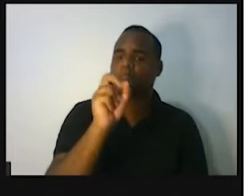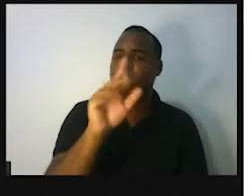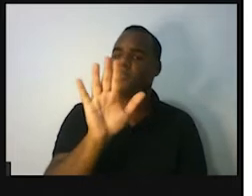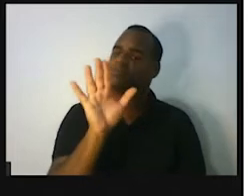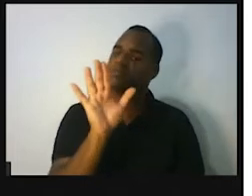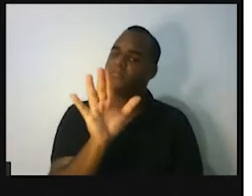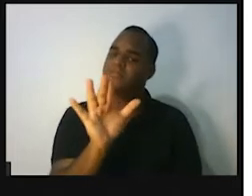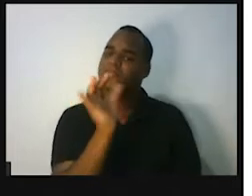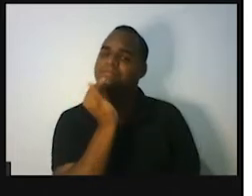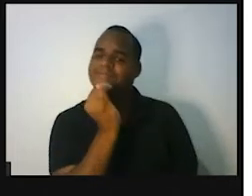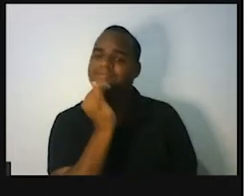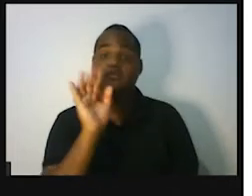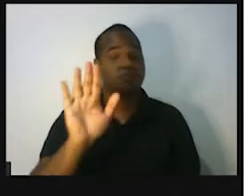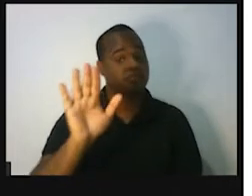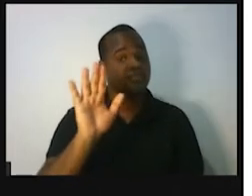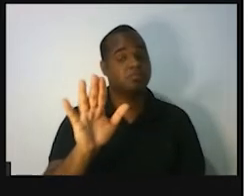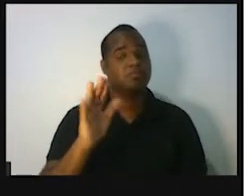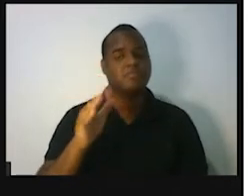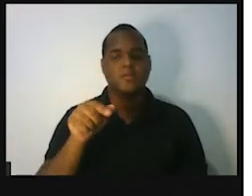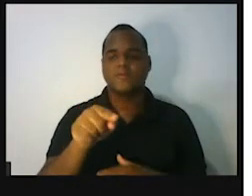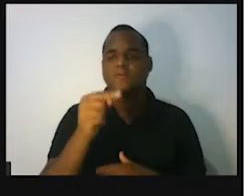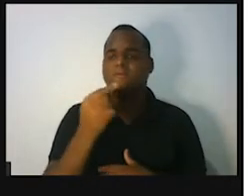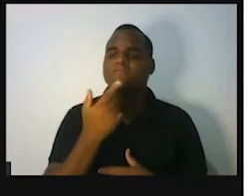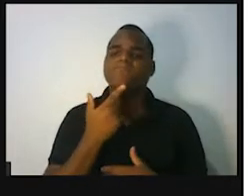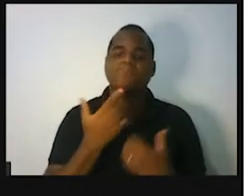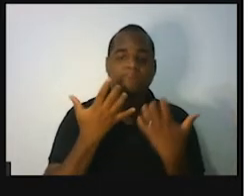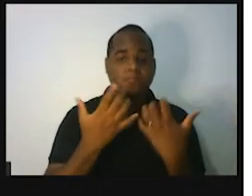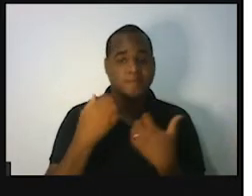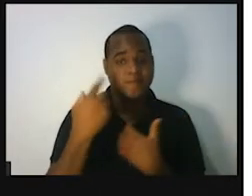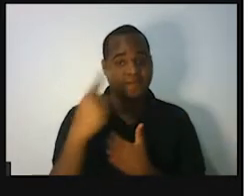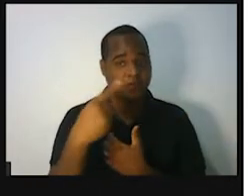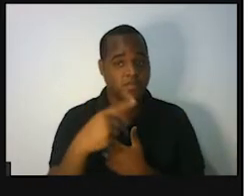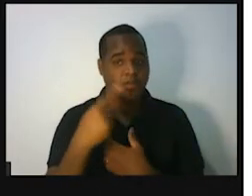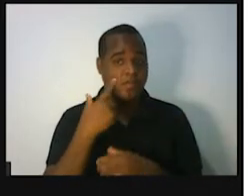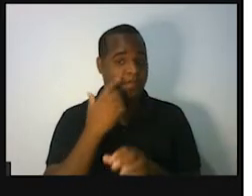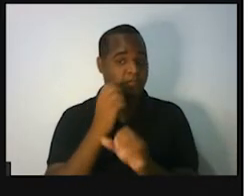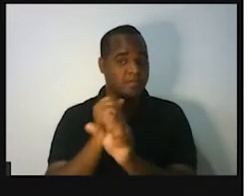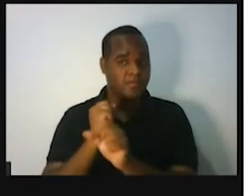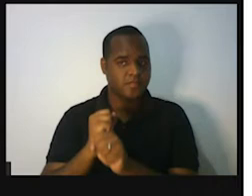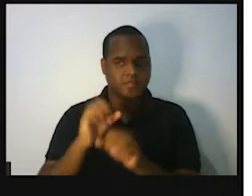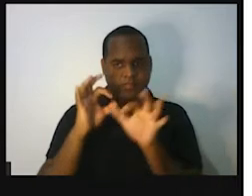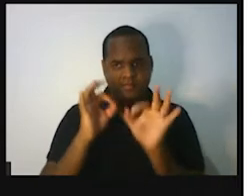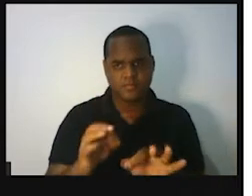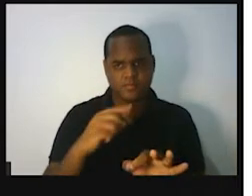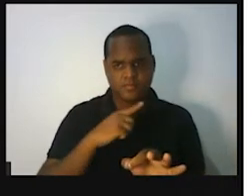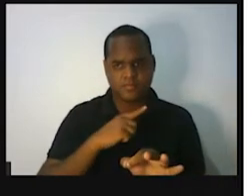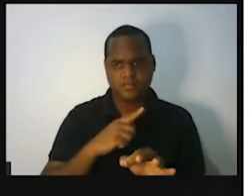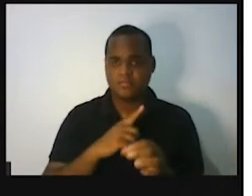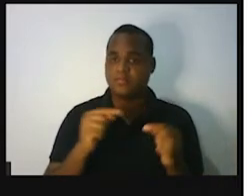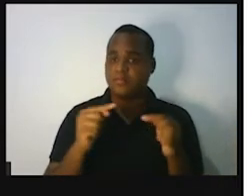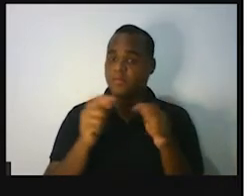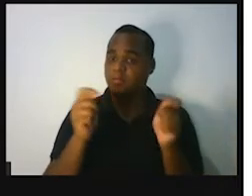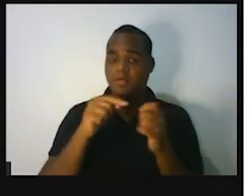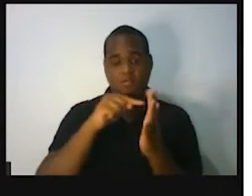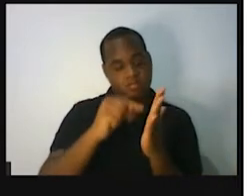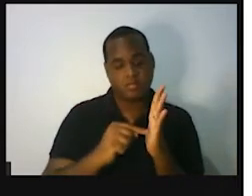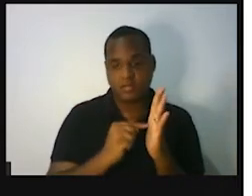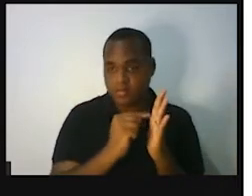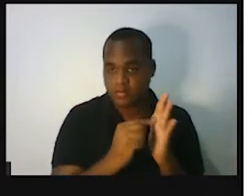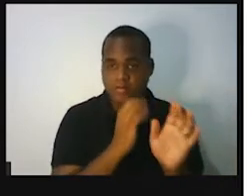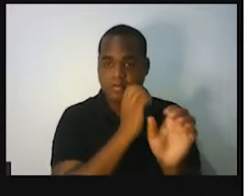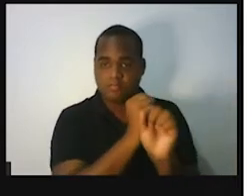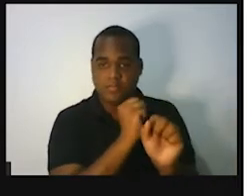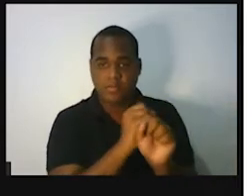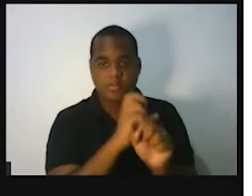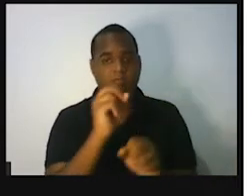Mas... Mas... Eu queria que você verificasse se realmente dá 22. Você pode usar uma calculadora ou